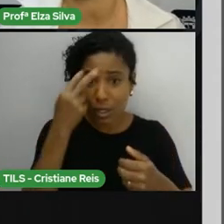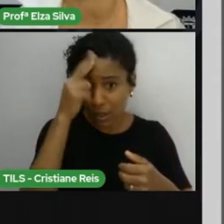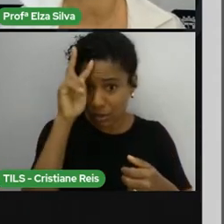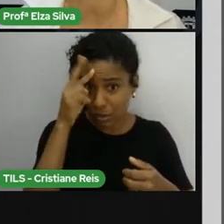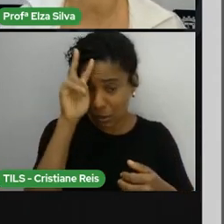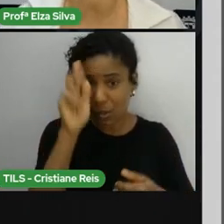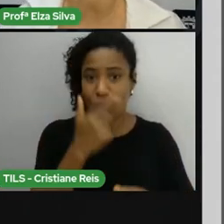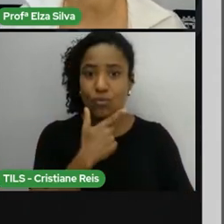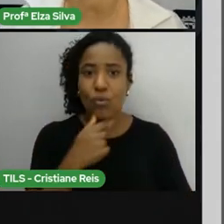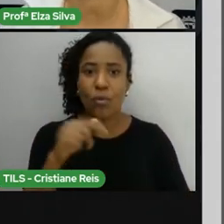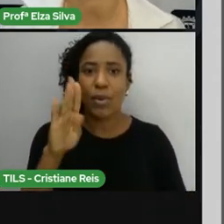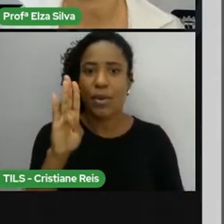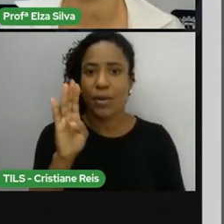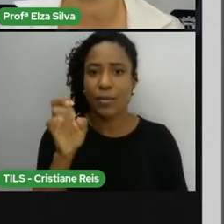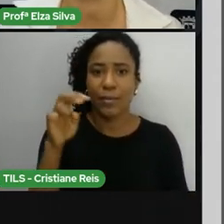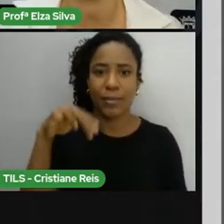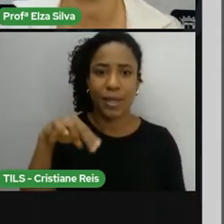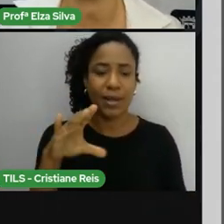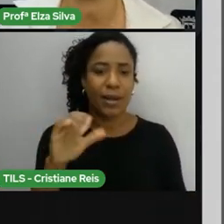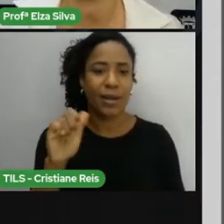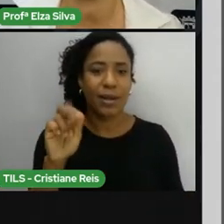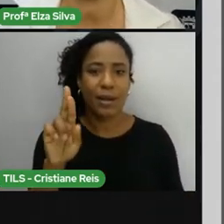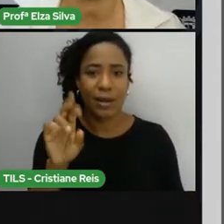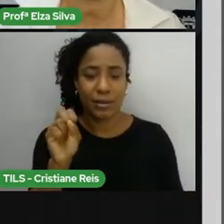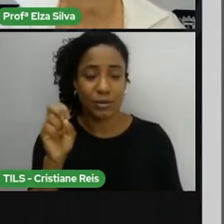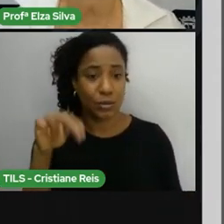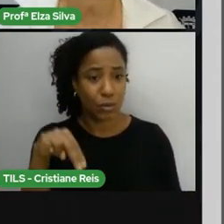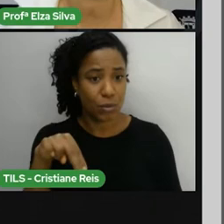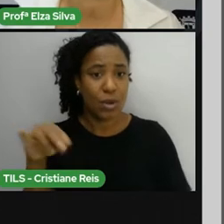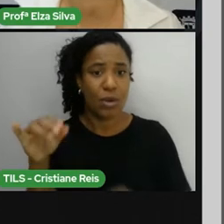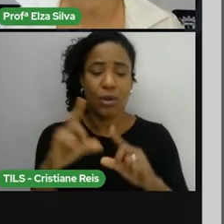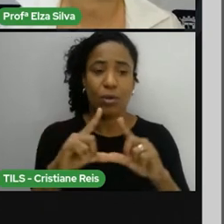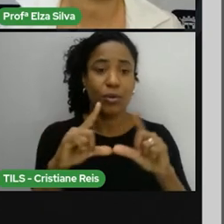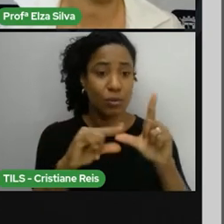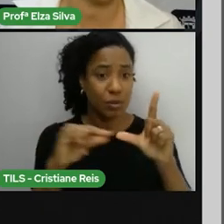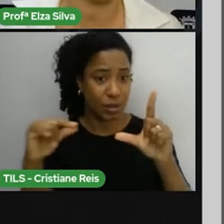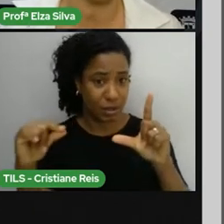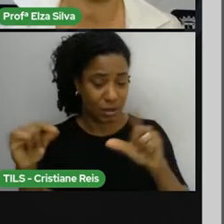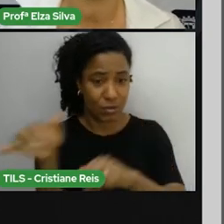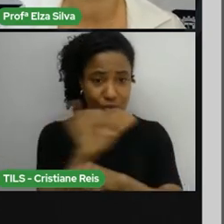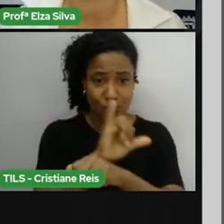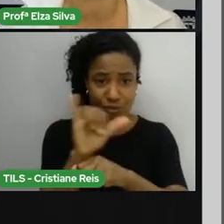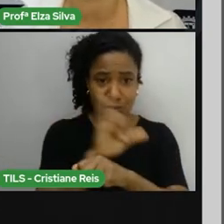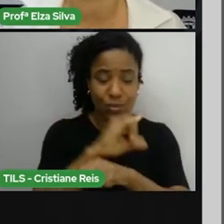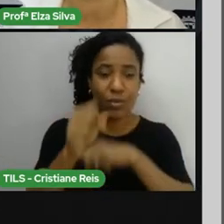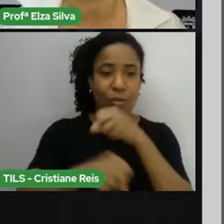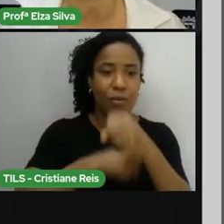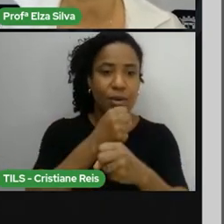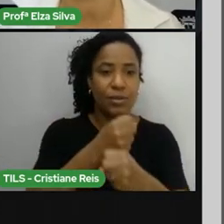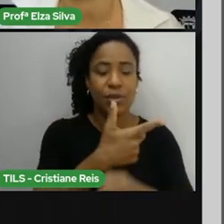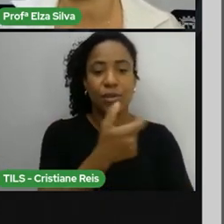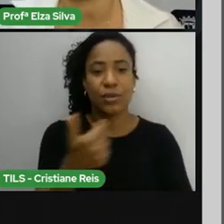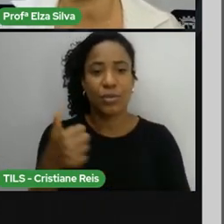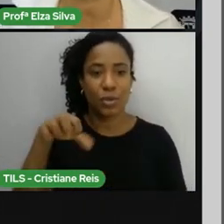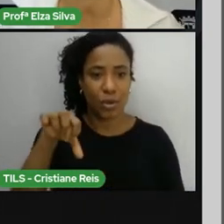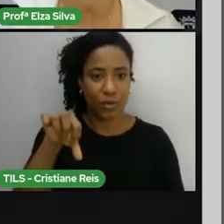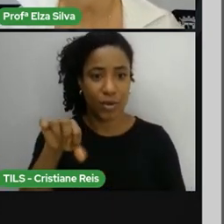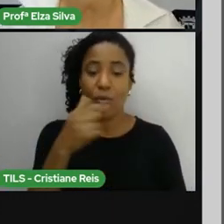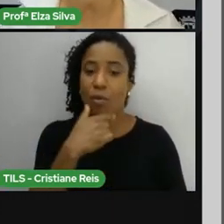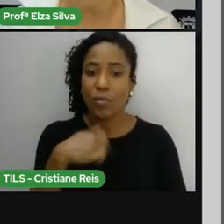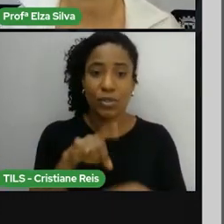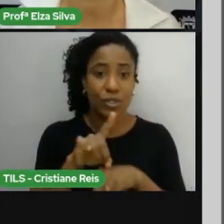para que vocês possam ter acesso pelo YouTube. E é um filme de 2009, dirigido por Thomas Carter,